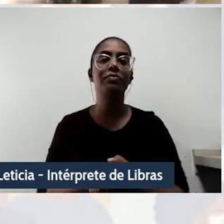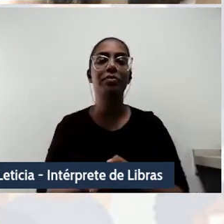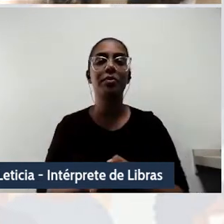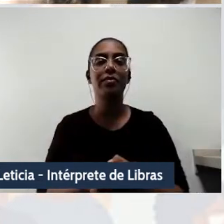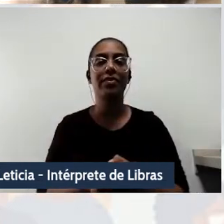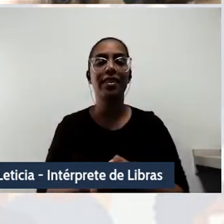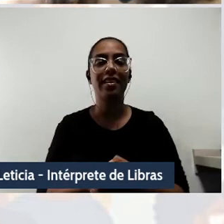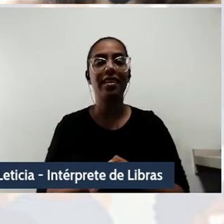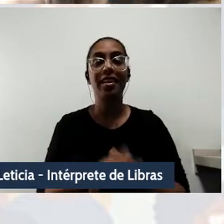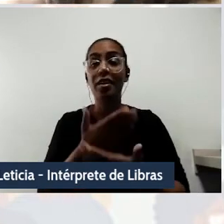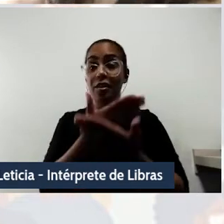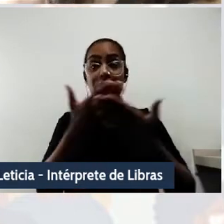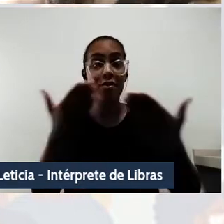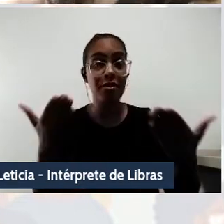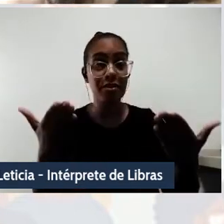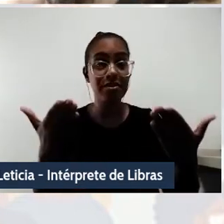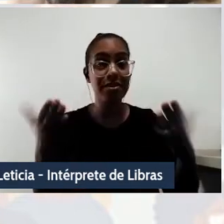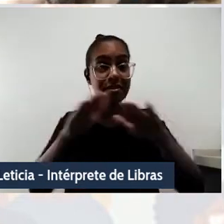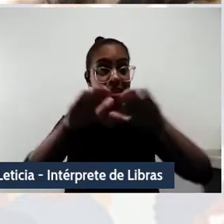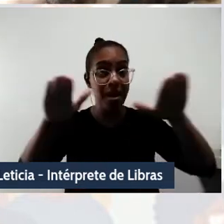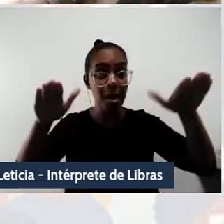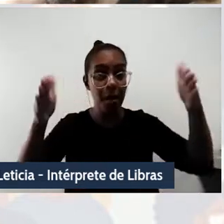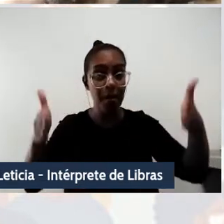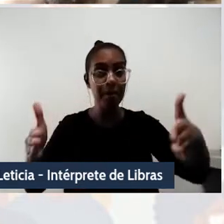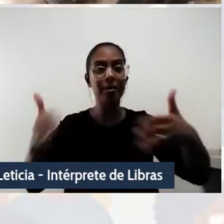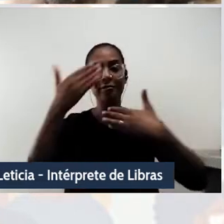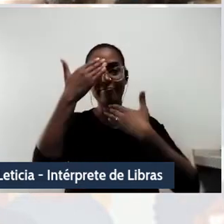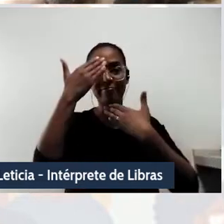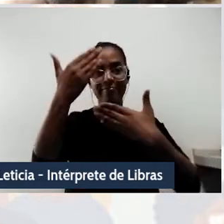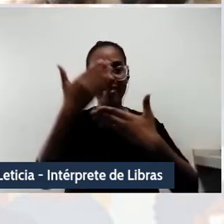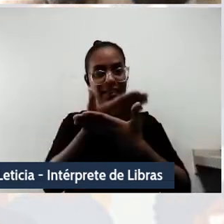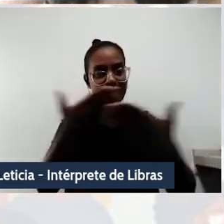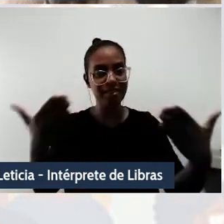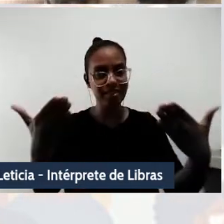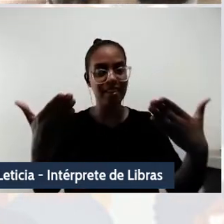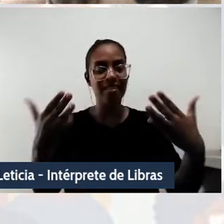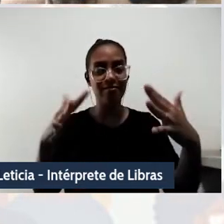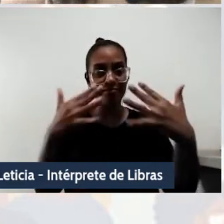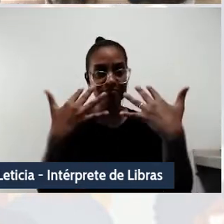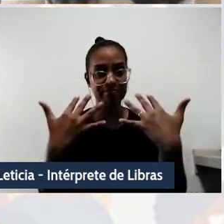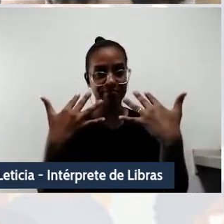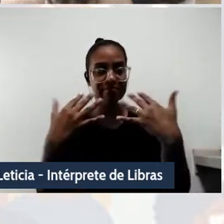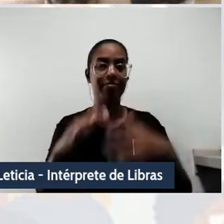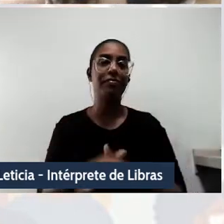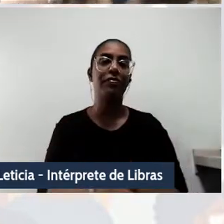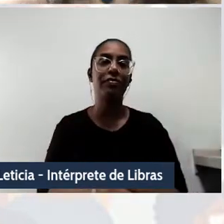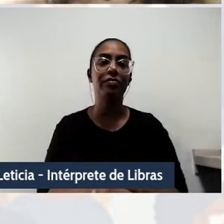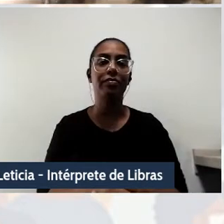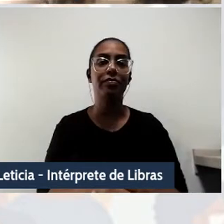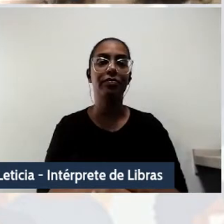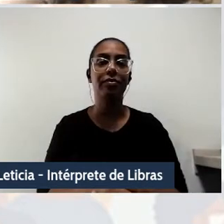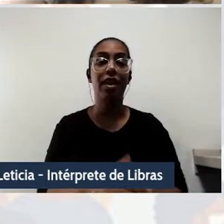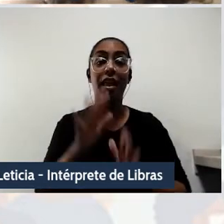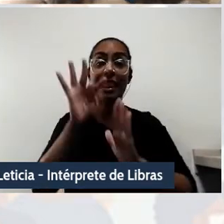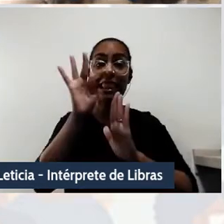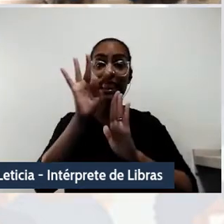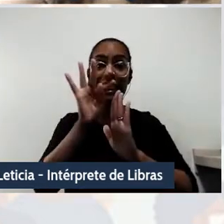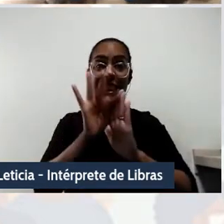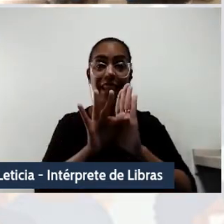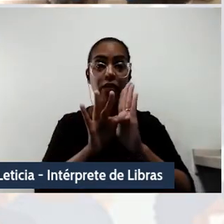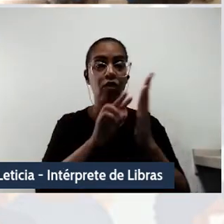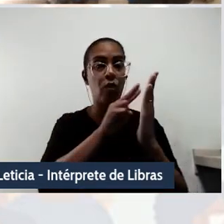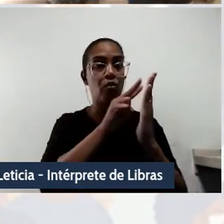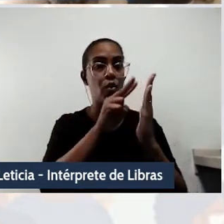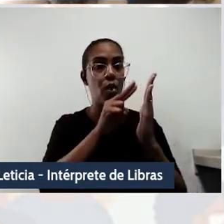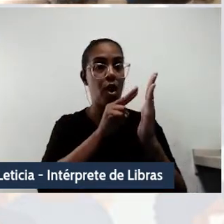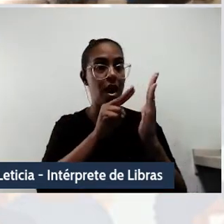colegas de mesa e com vocês que estamos assistindo. Eu tentarei ler meu texto pra ficar